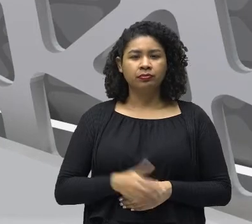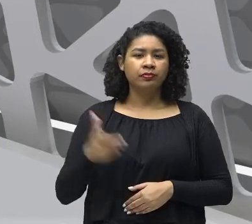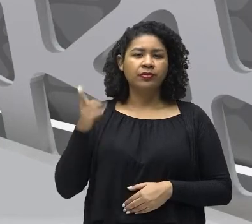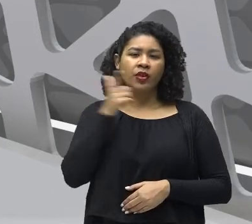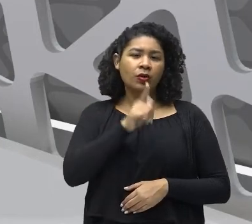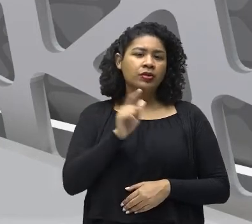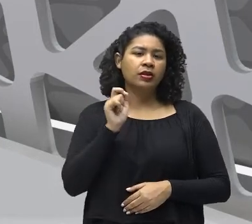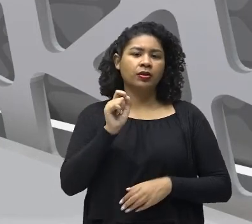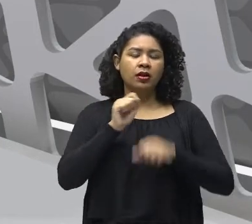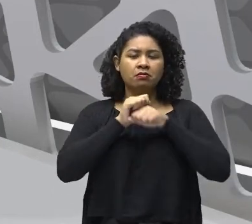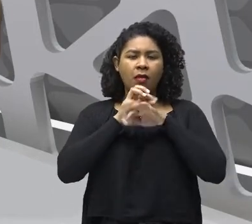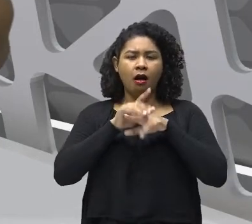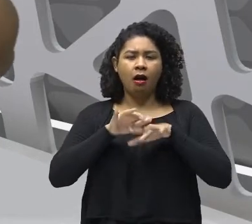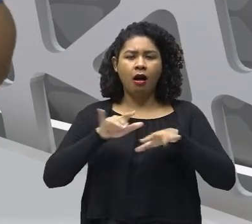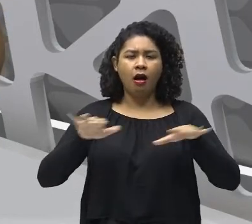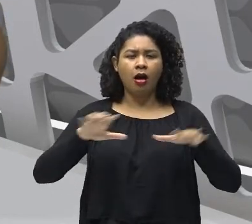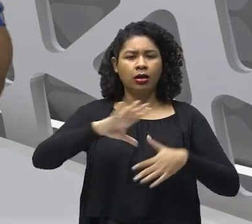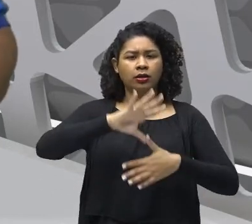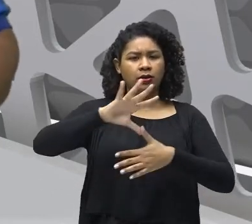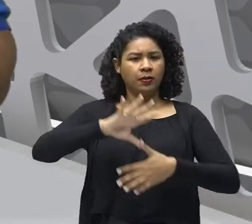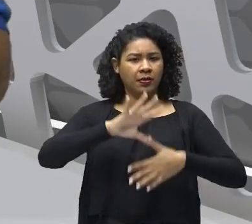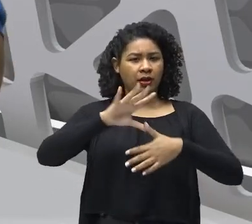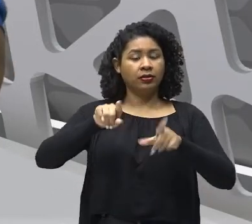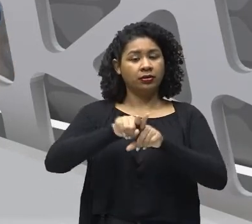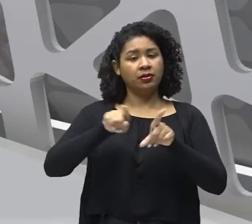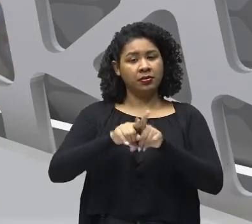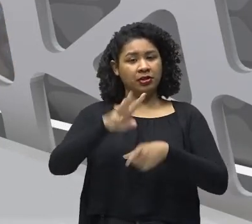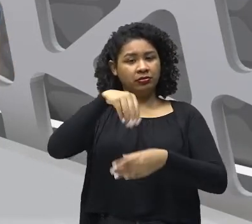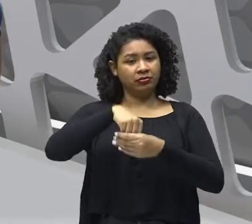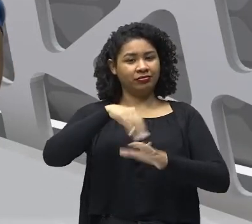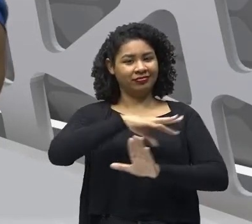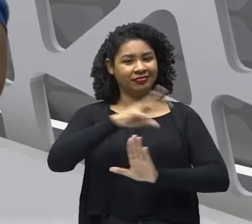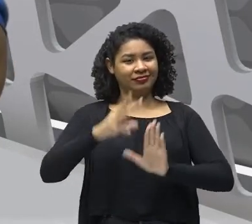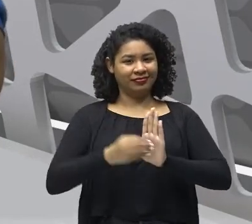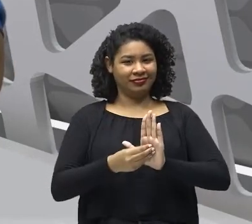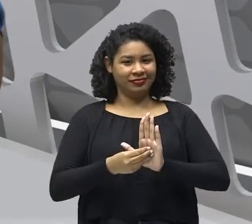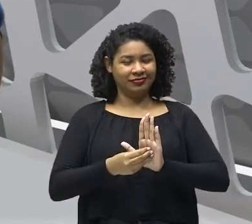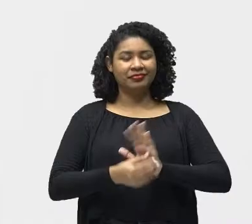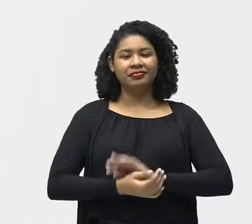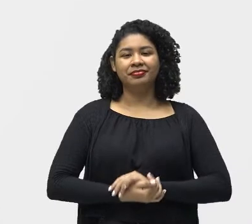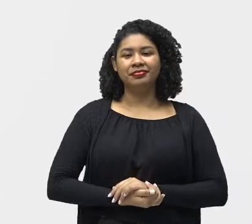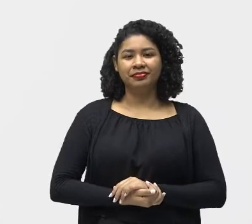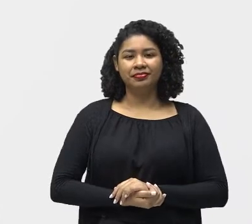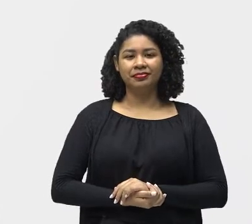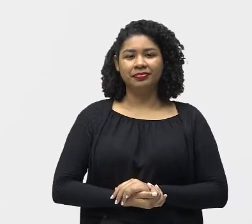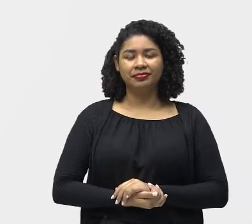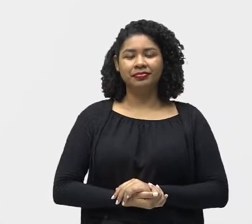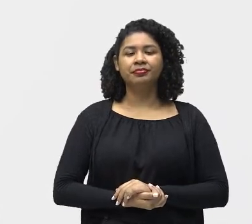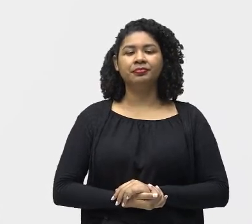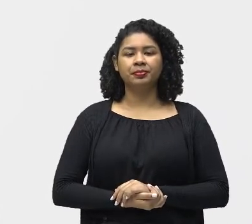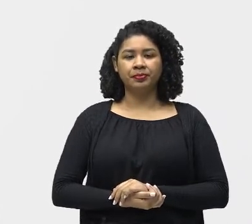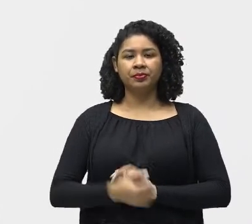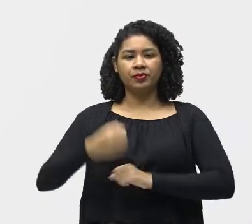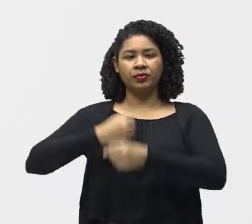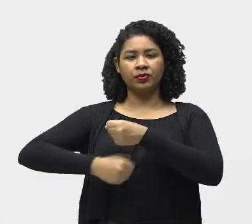por exemplo, nas Américas E também na nossa Amazônia. Então, rapidamente, o Conselho de Trento. Em